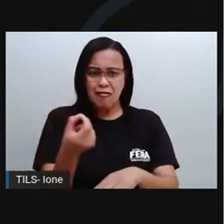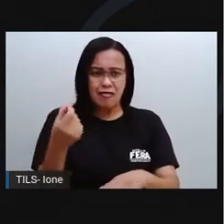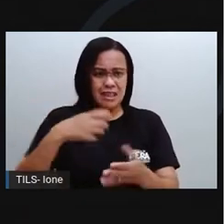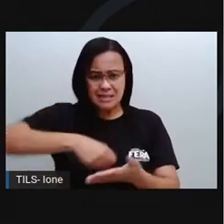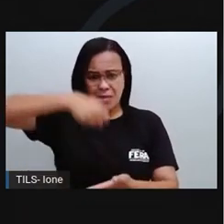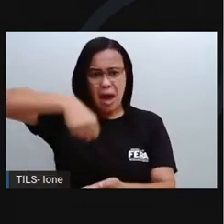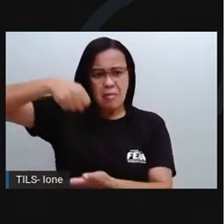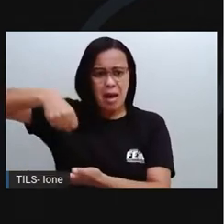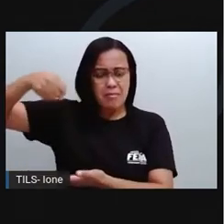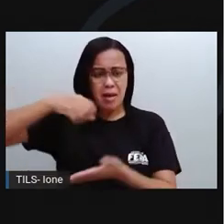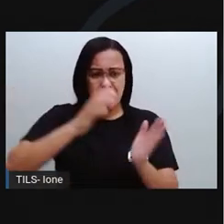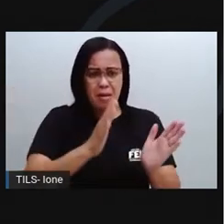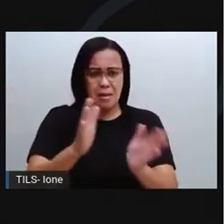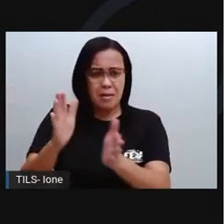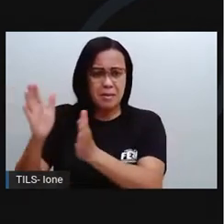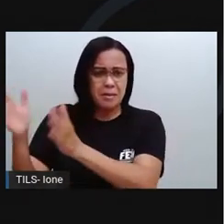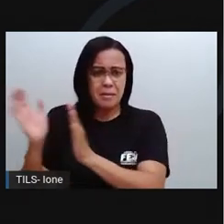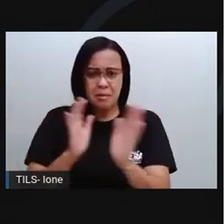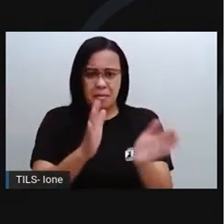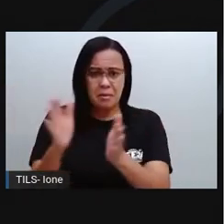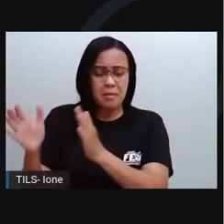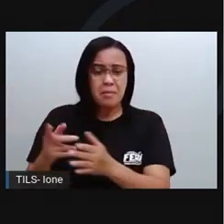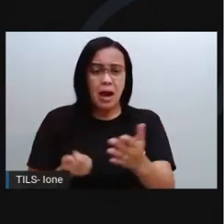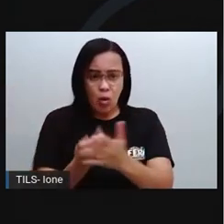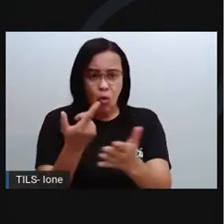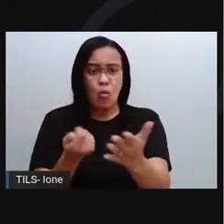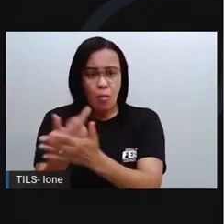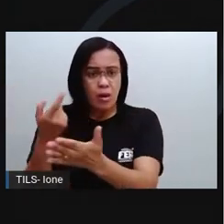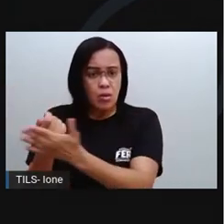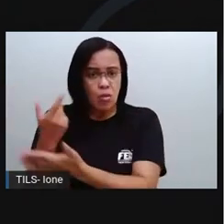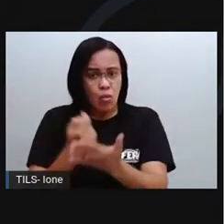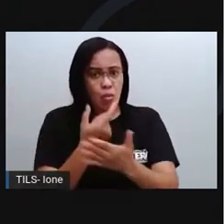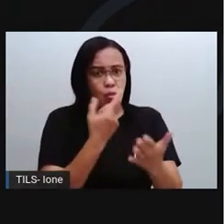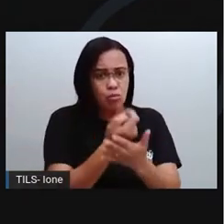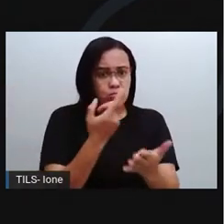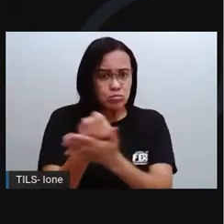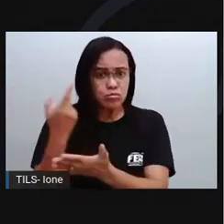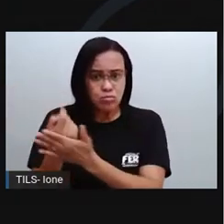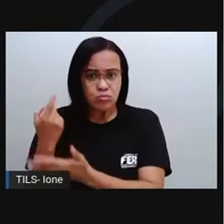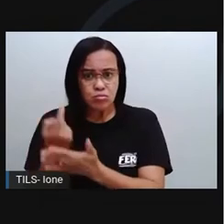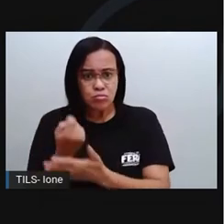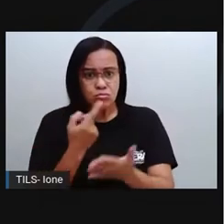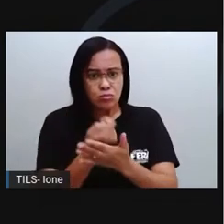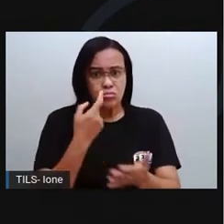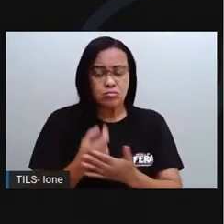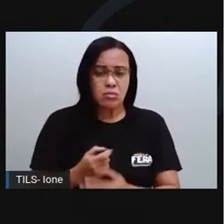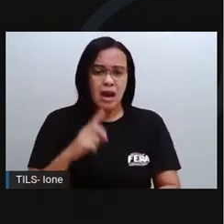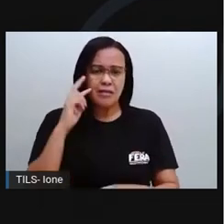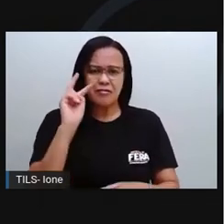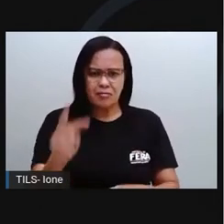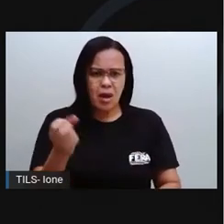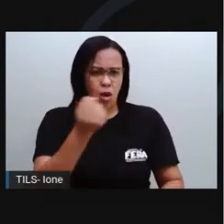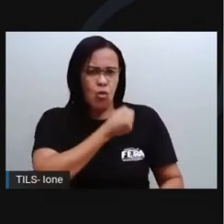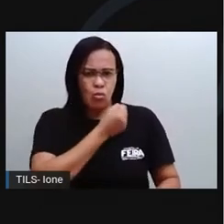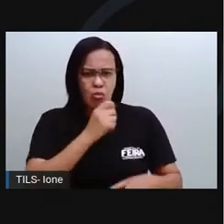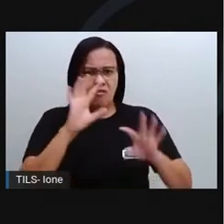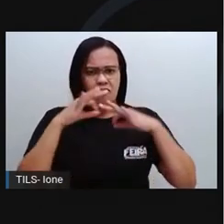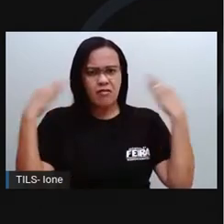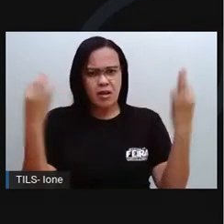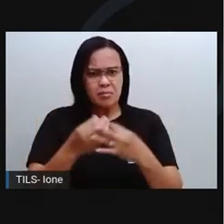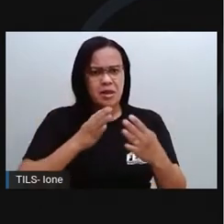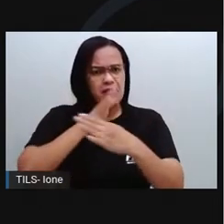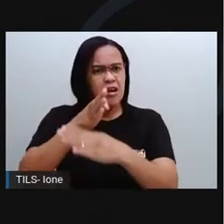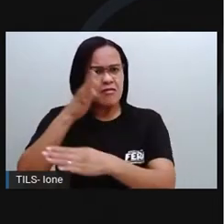plásticas descartáveis para carregar tudo o que compramos. Multiplica esse número pelo número de famílias que vão aos supermercados, às